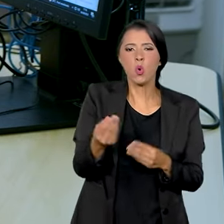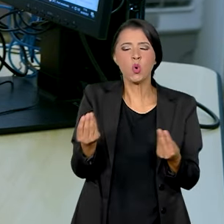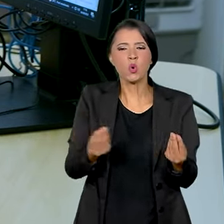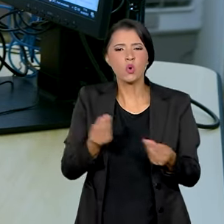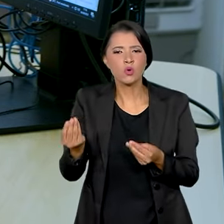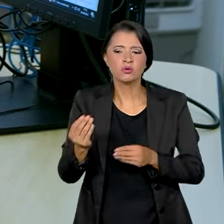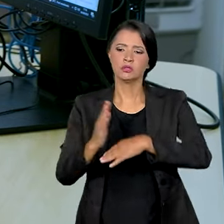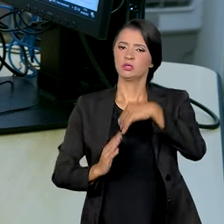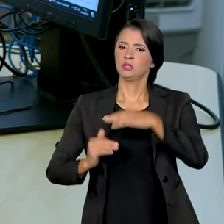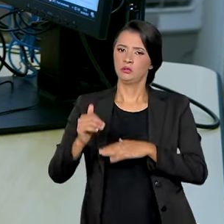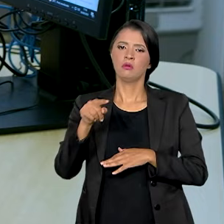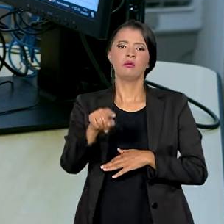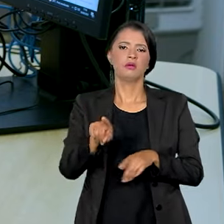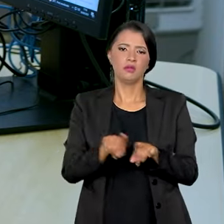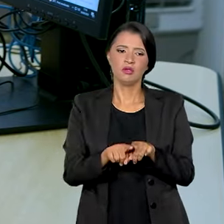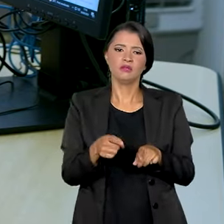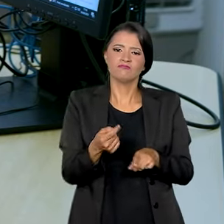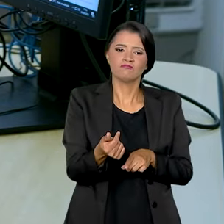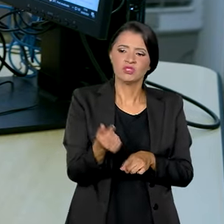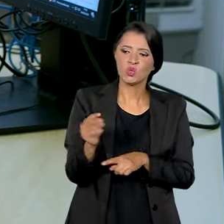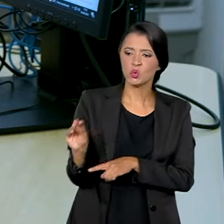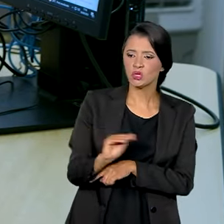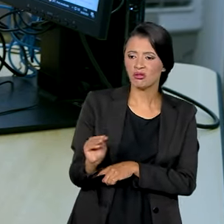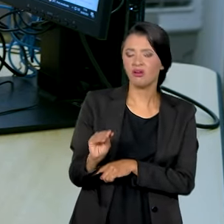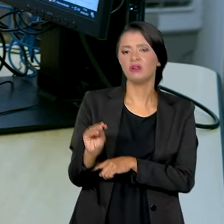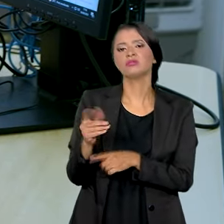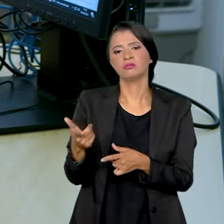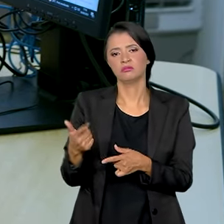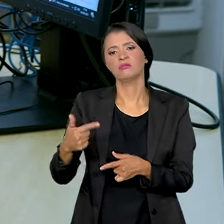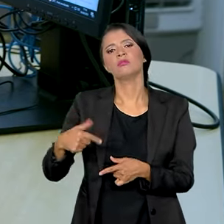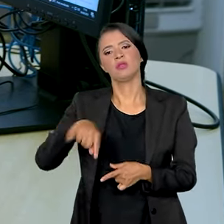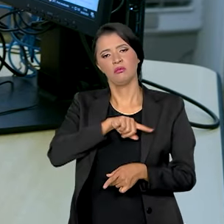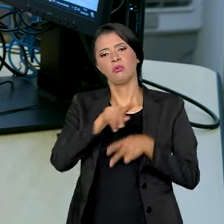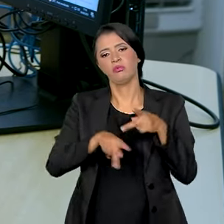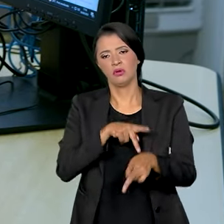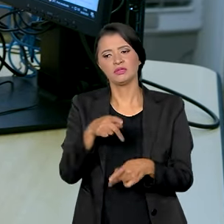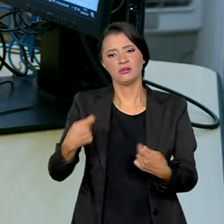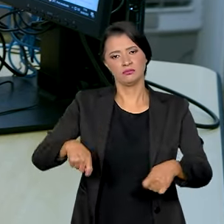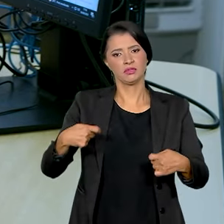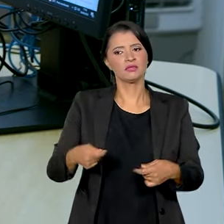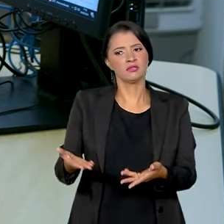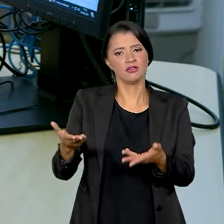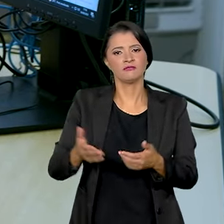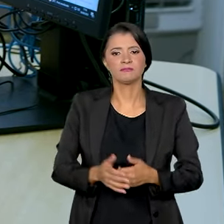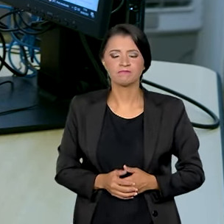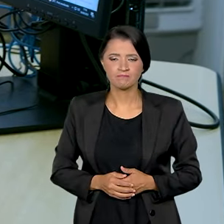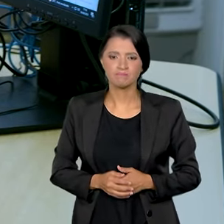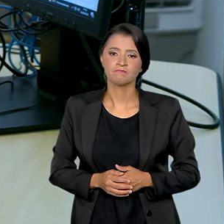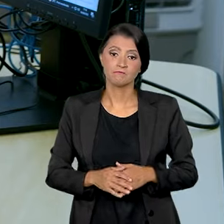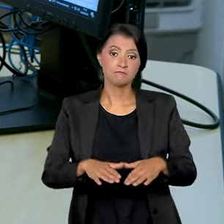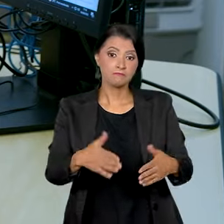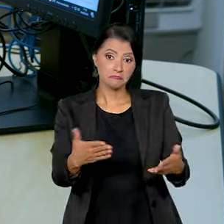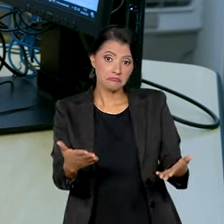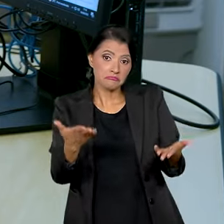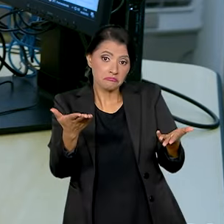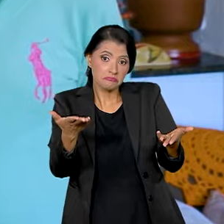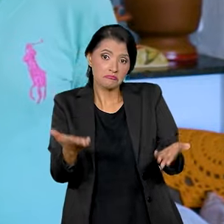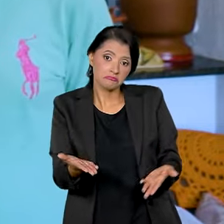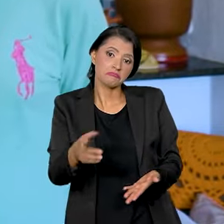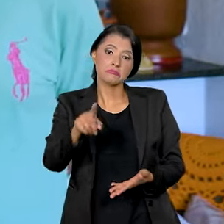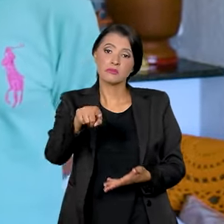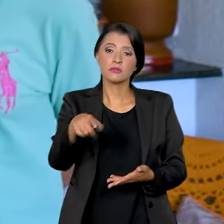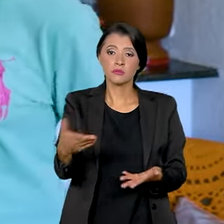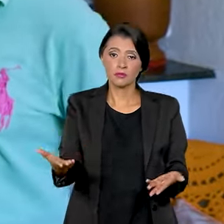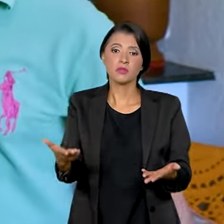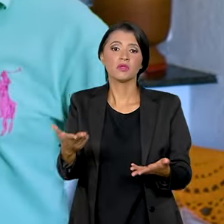a escassez profissional e a escassez de cuidado que a nossa população tanto precisava. Então, foi